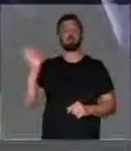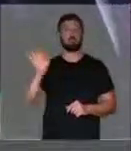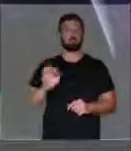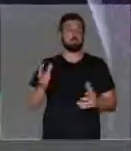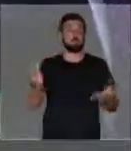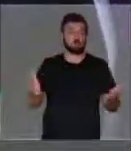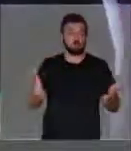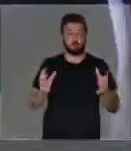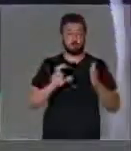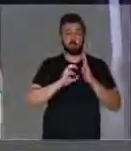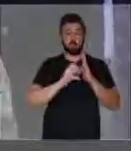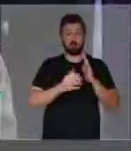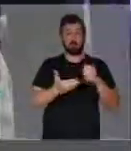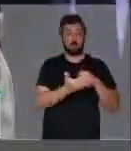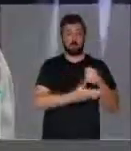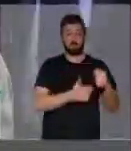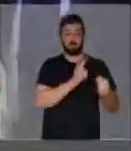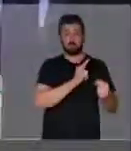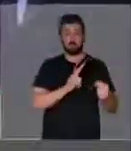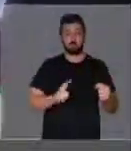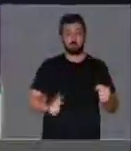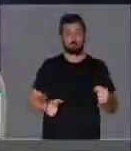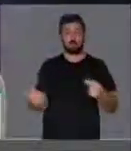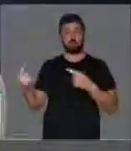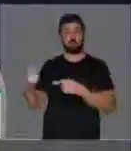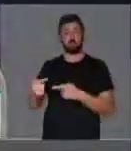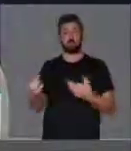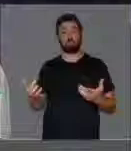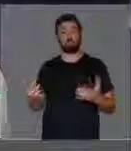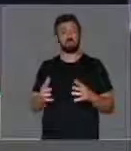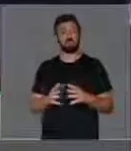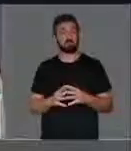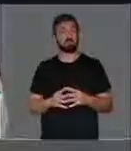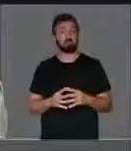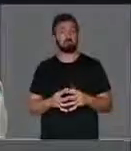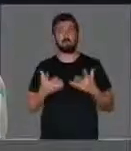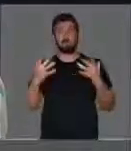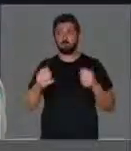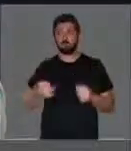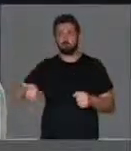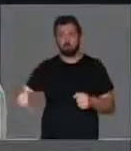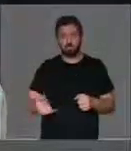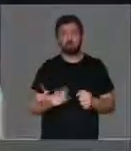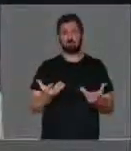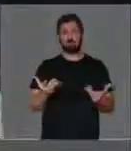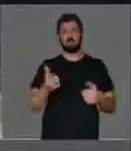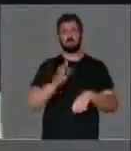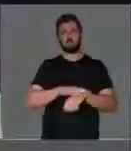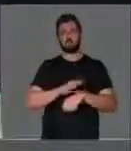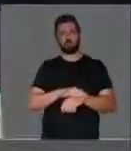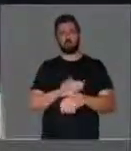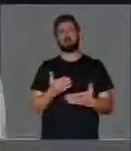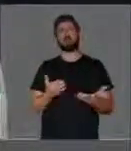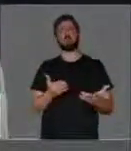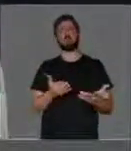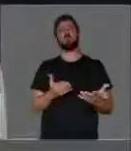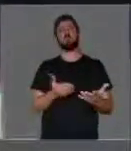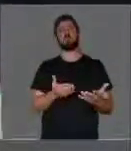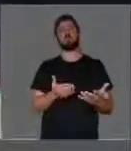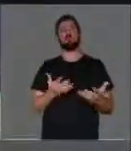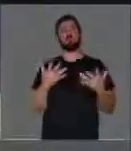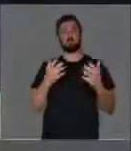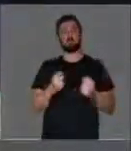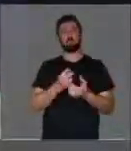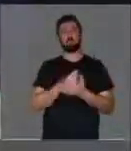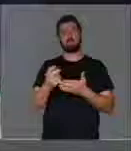entre os partidos da base do governo e da oposição. Então vamos aproveitar esse grande momento político e